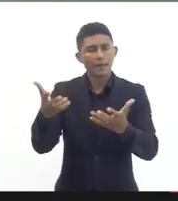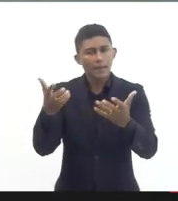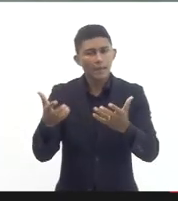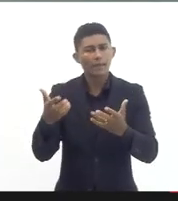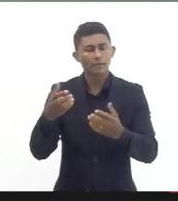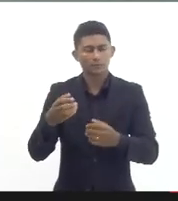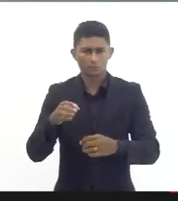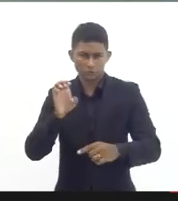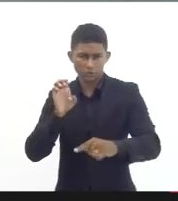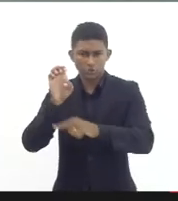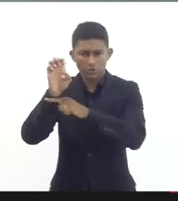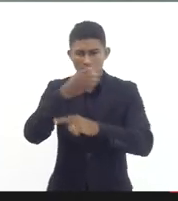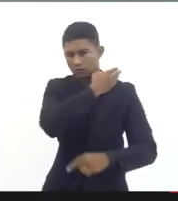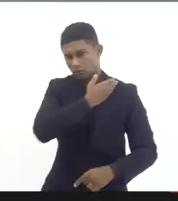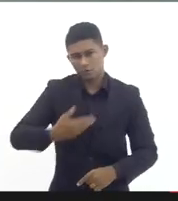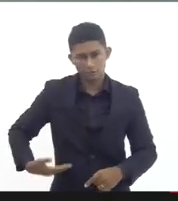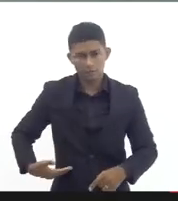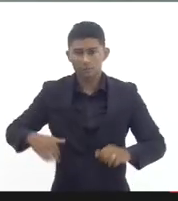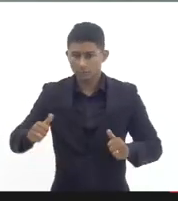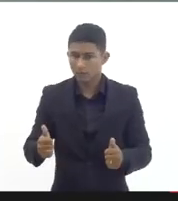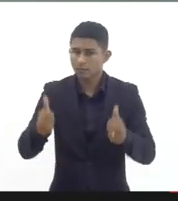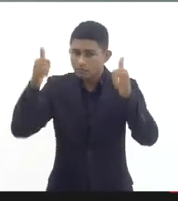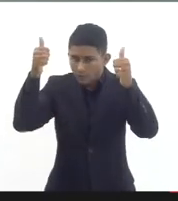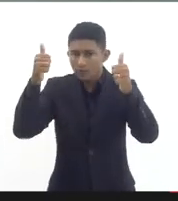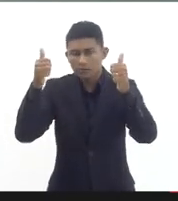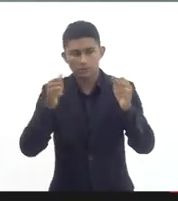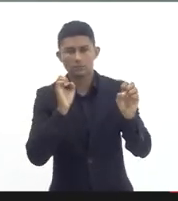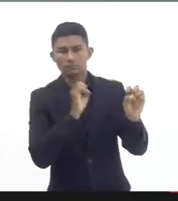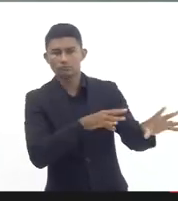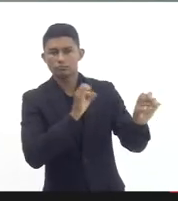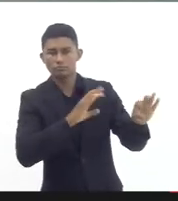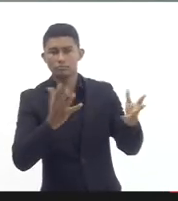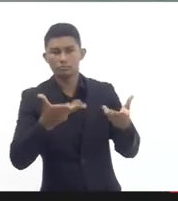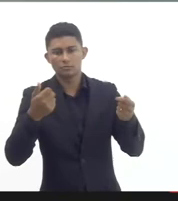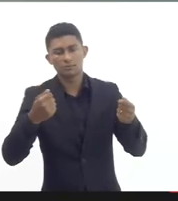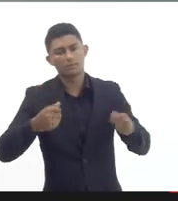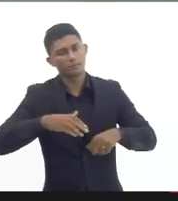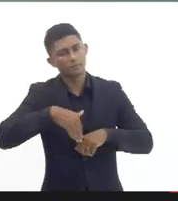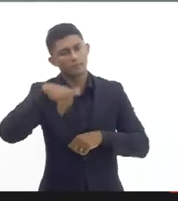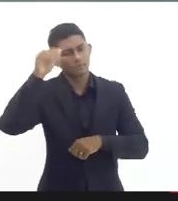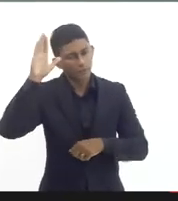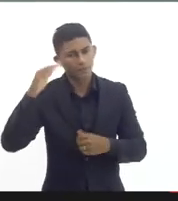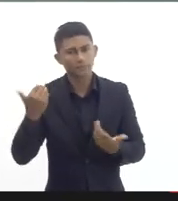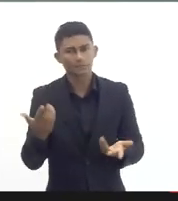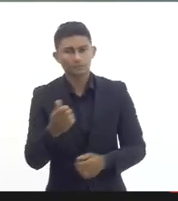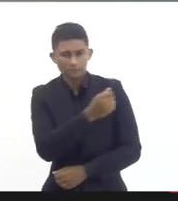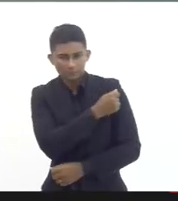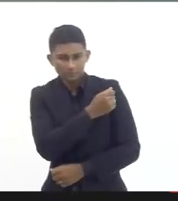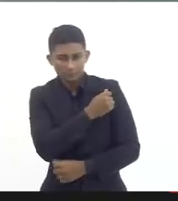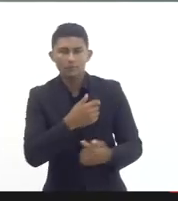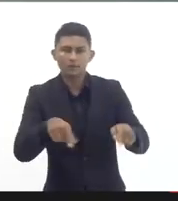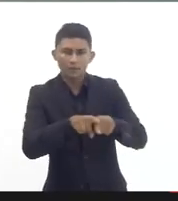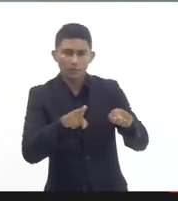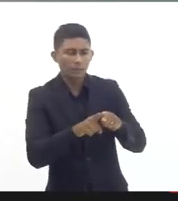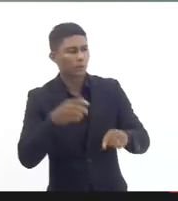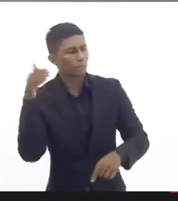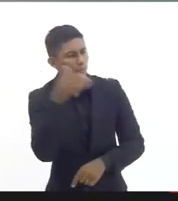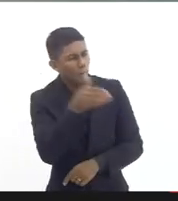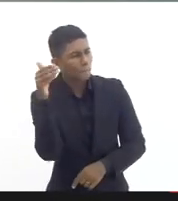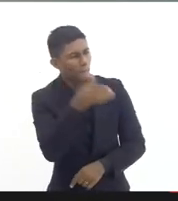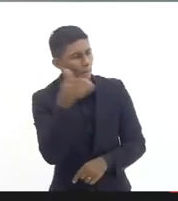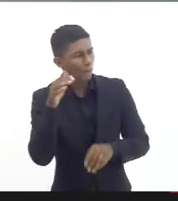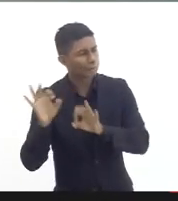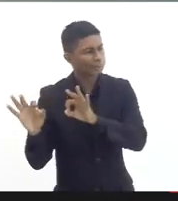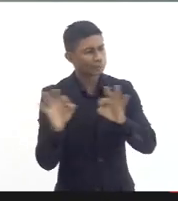condições de oferta da educação da permanência do estudante e de um melhor desempenho o